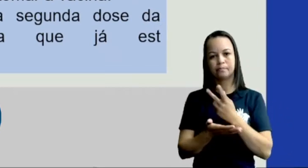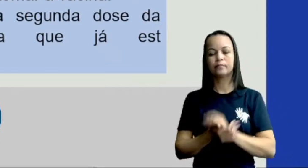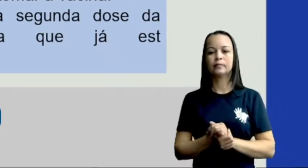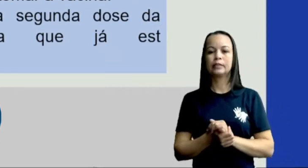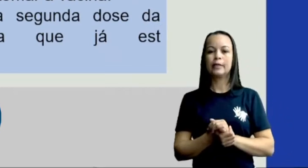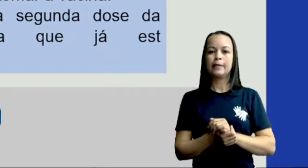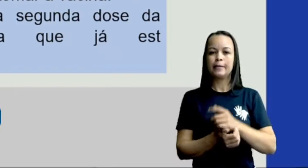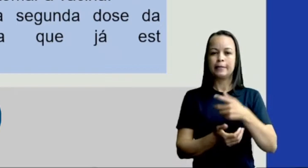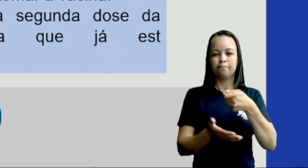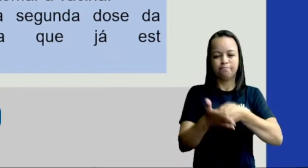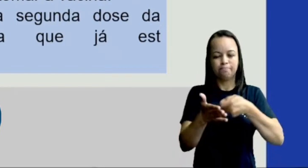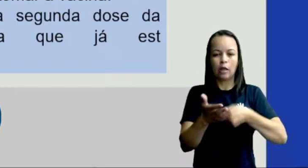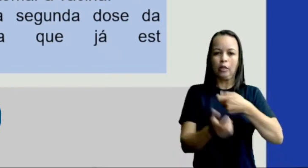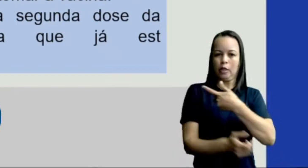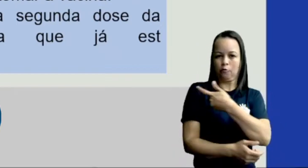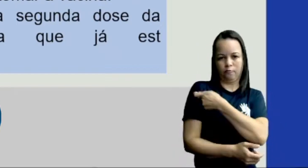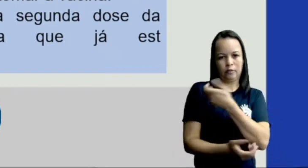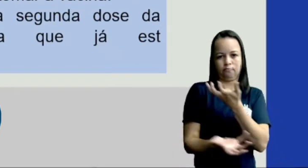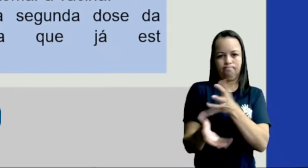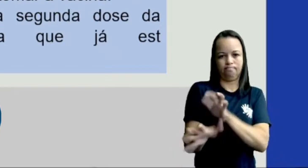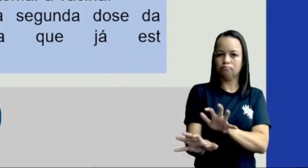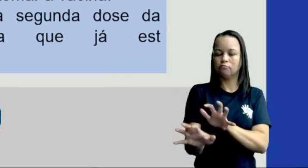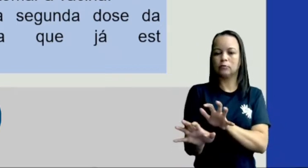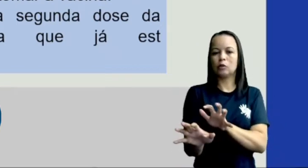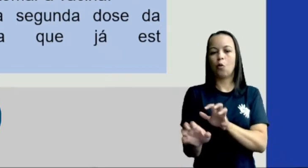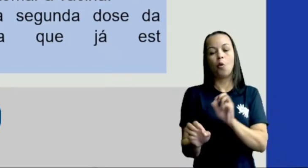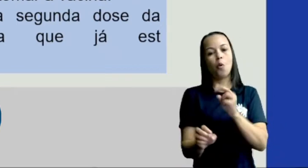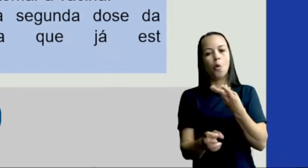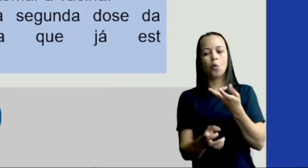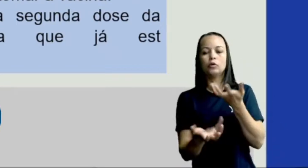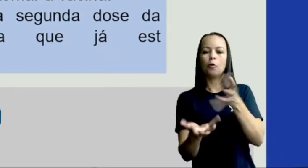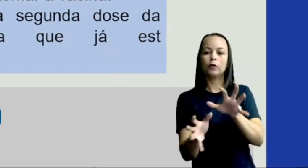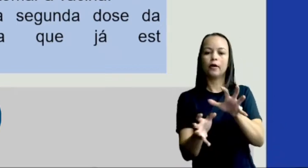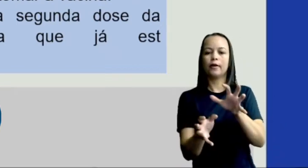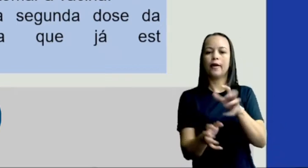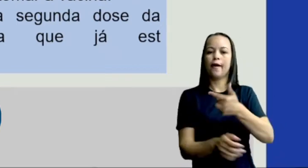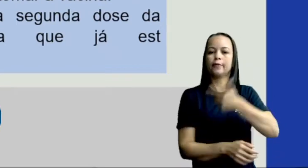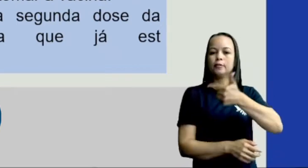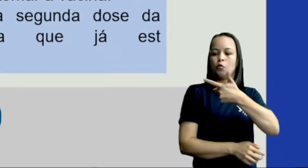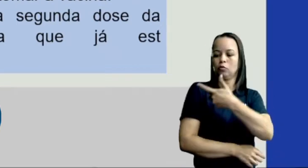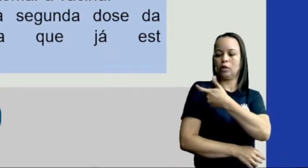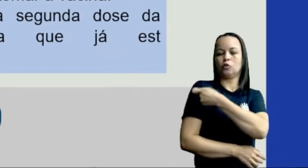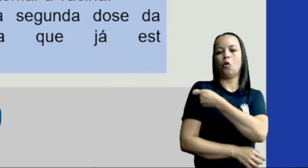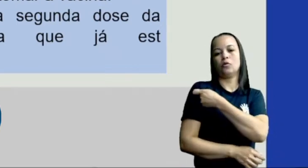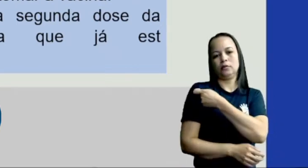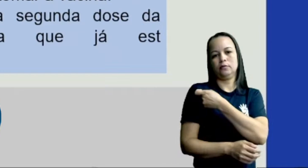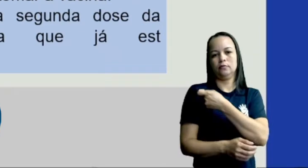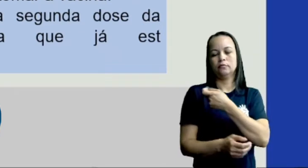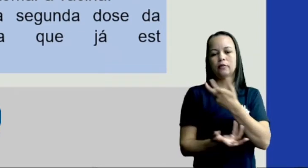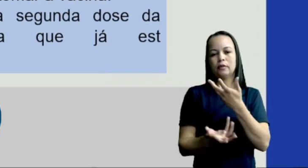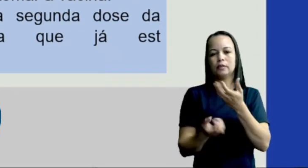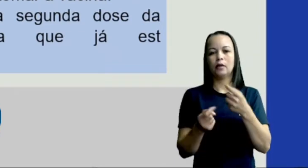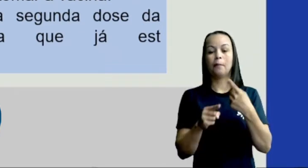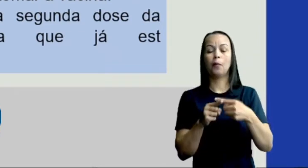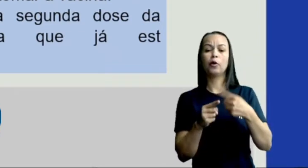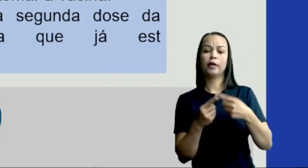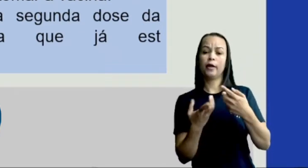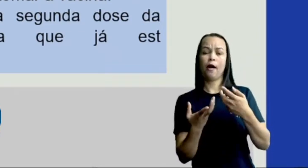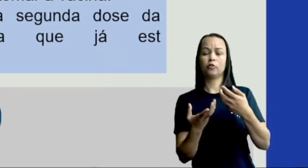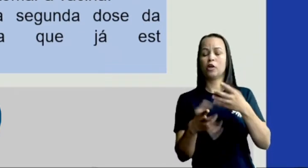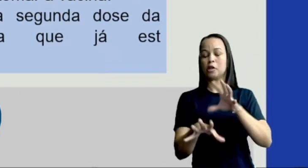para não tomar vacina ou não querer tomar a segunda dose da vacina por já achar que já está